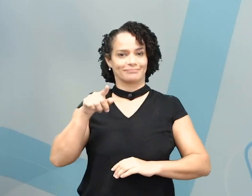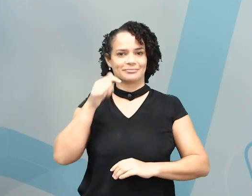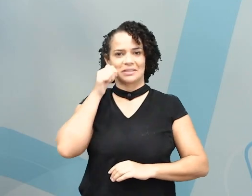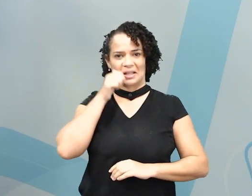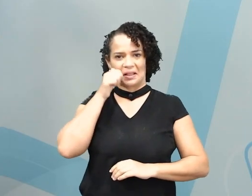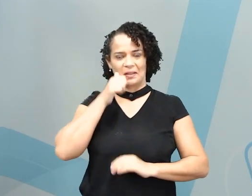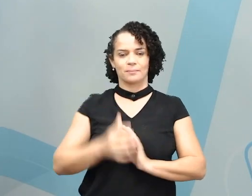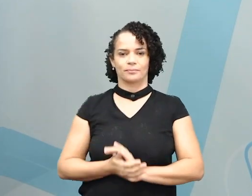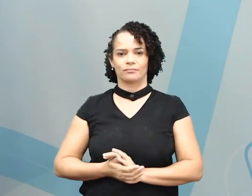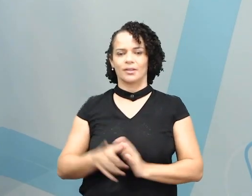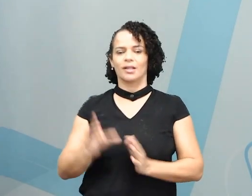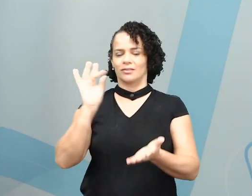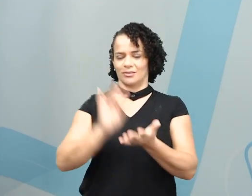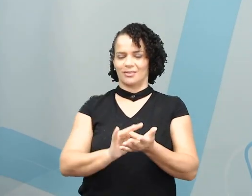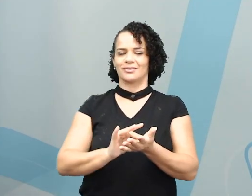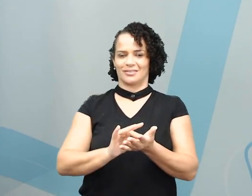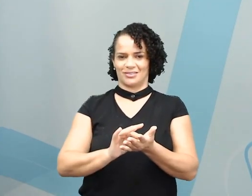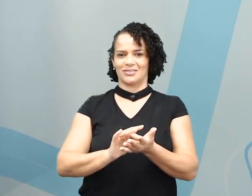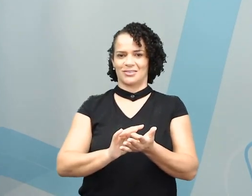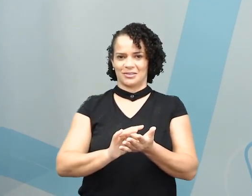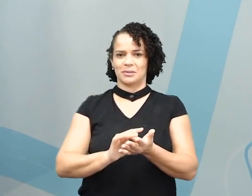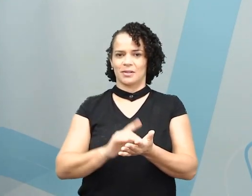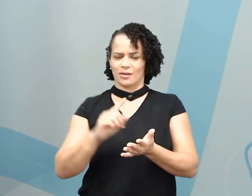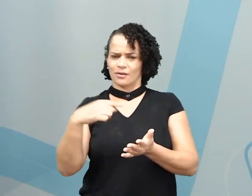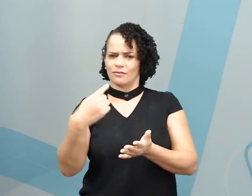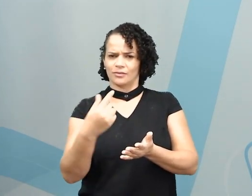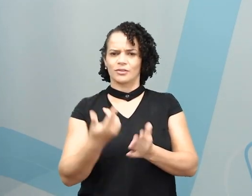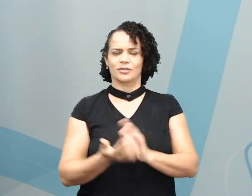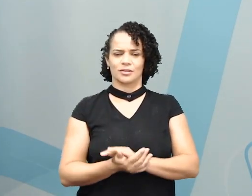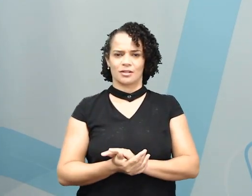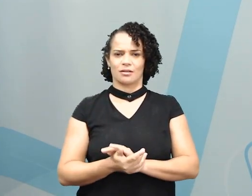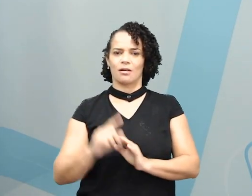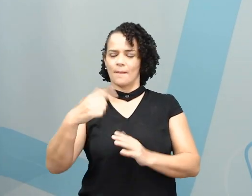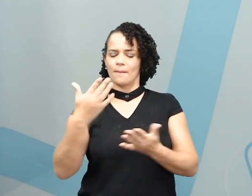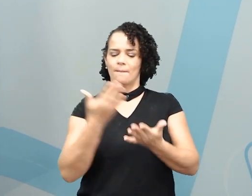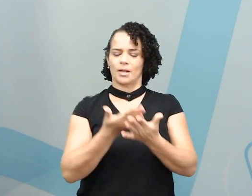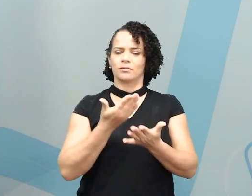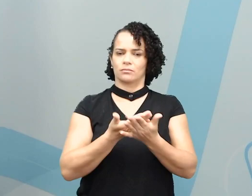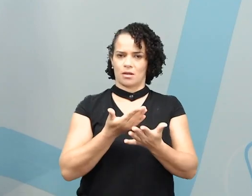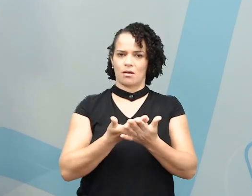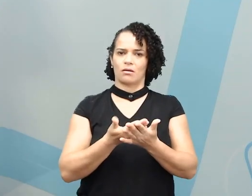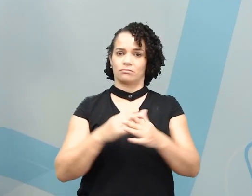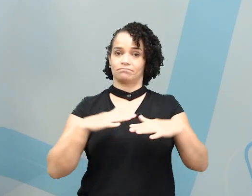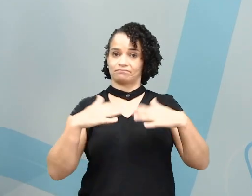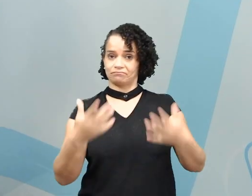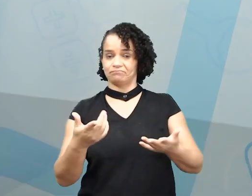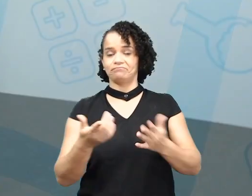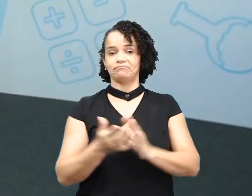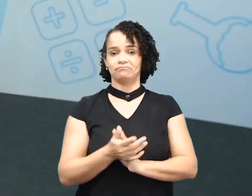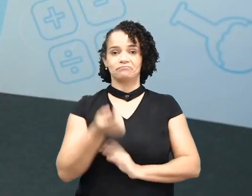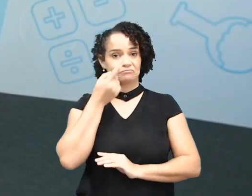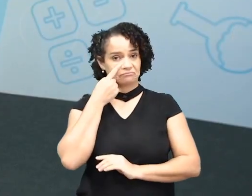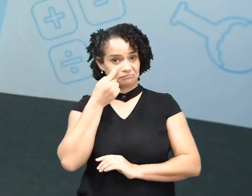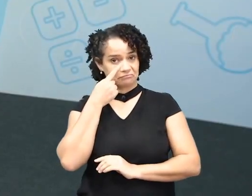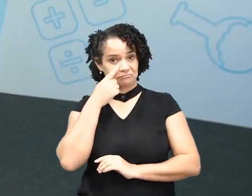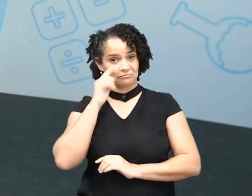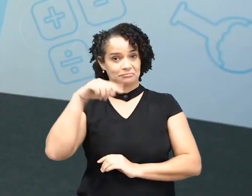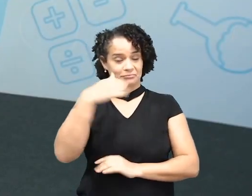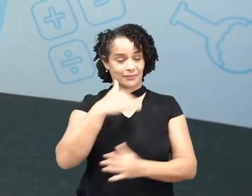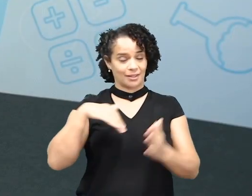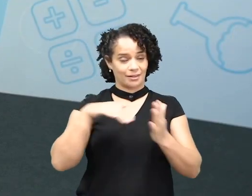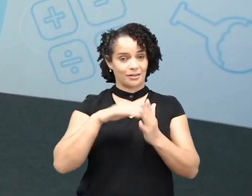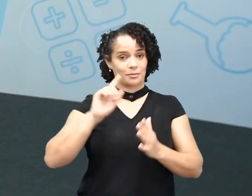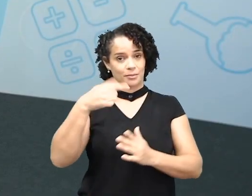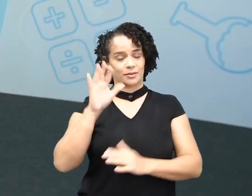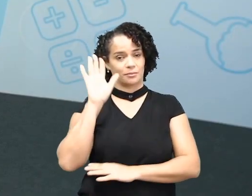Eu tenho certeza que eu posso contar com você para a próxima aula. Então, fiquem espertos e até a próxima